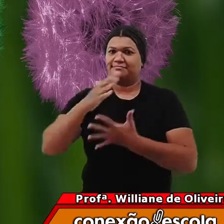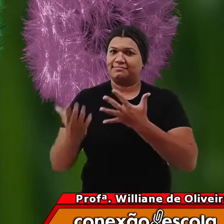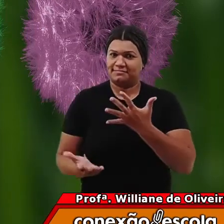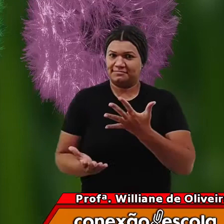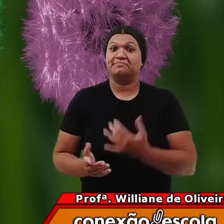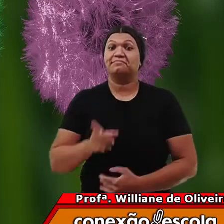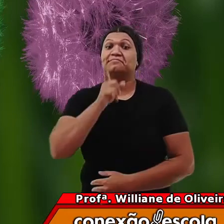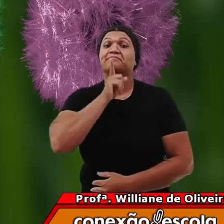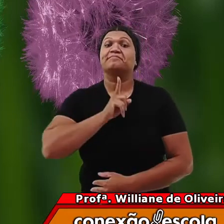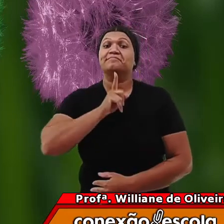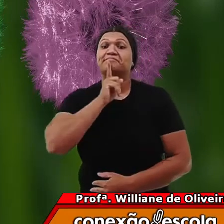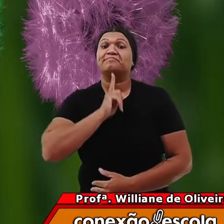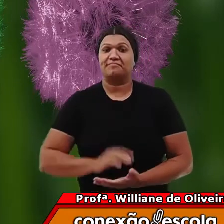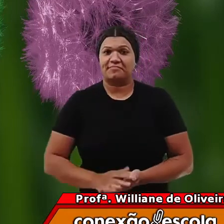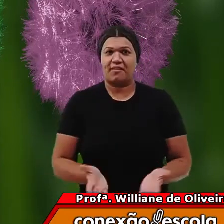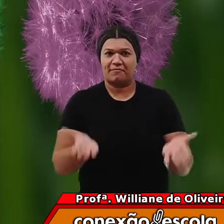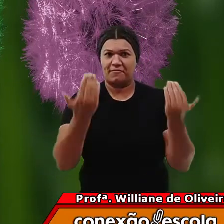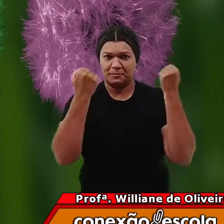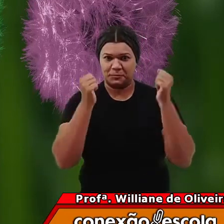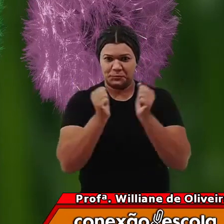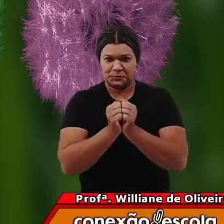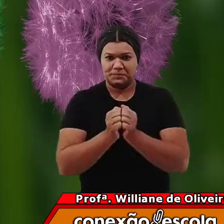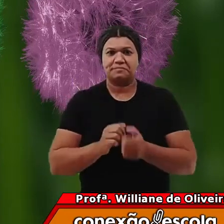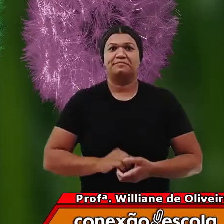de Oliveira. Vamos lá?